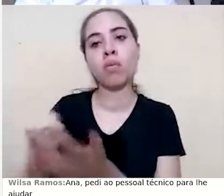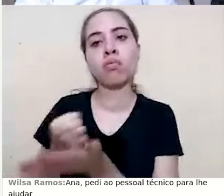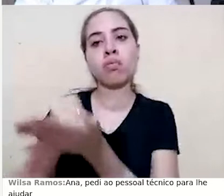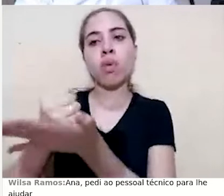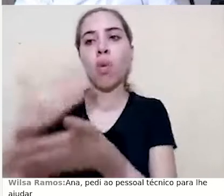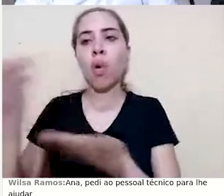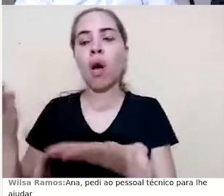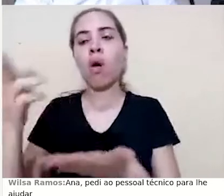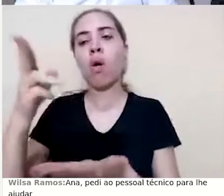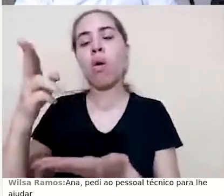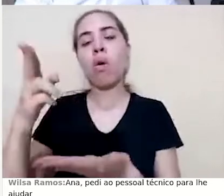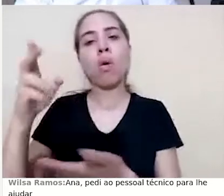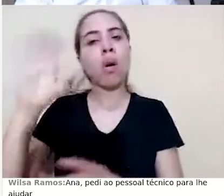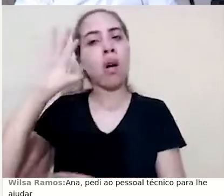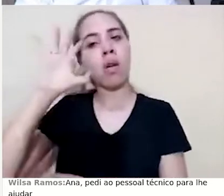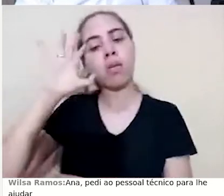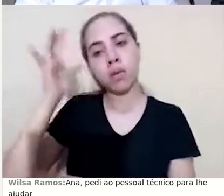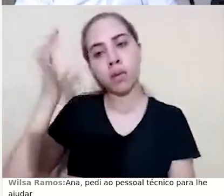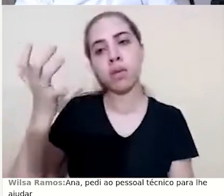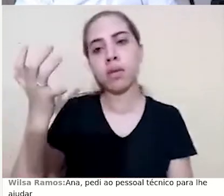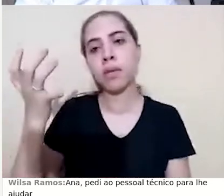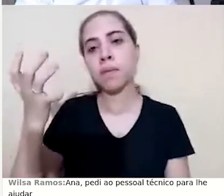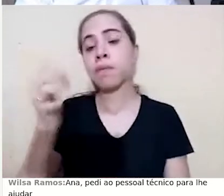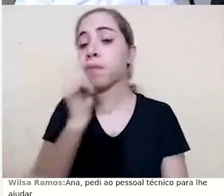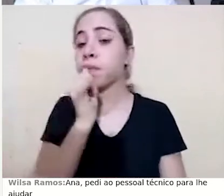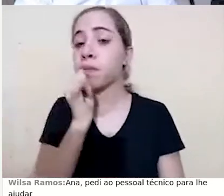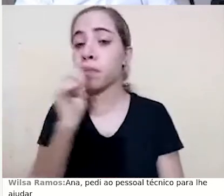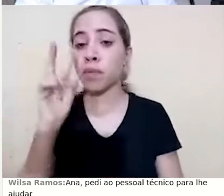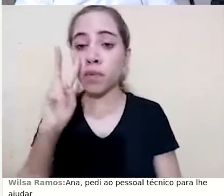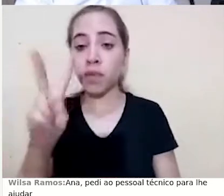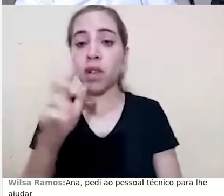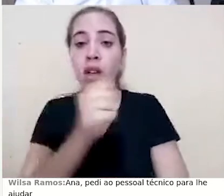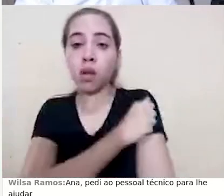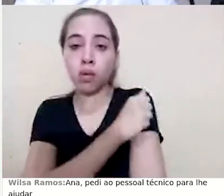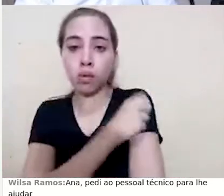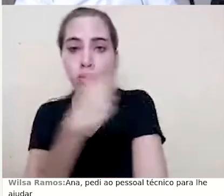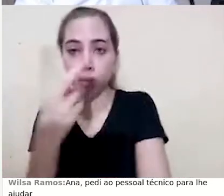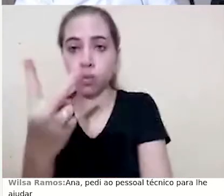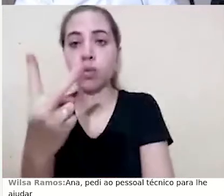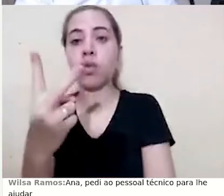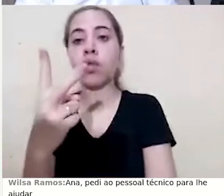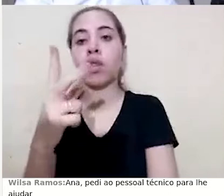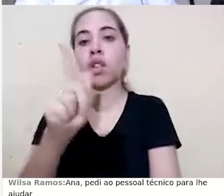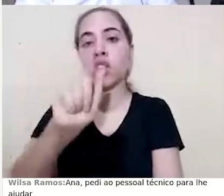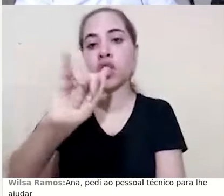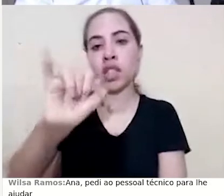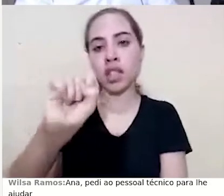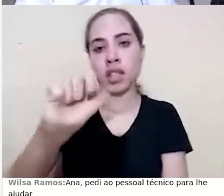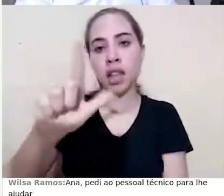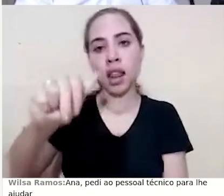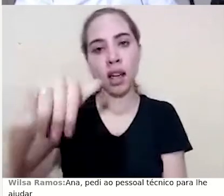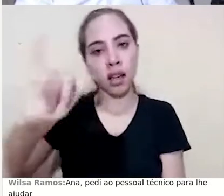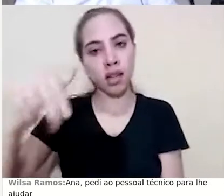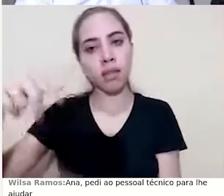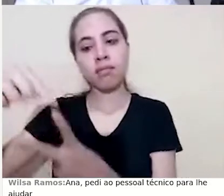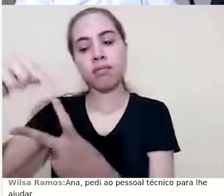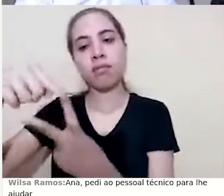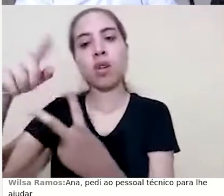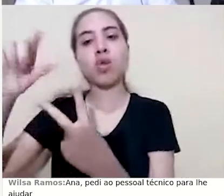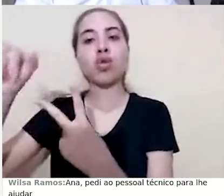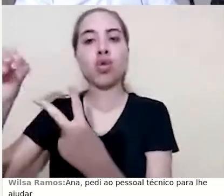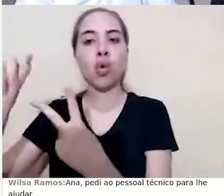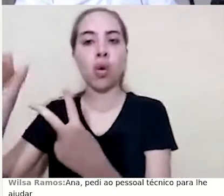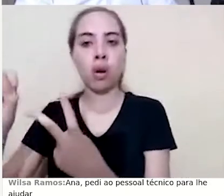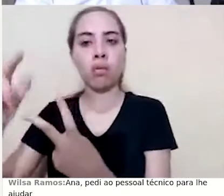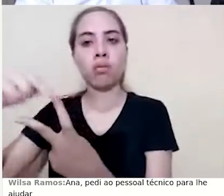essas duas alunas aqui, a Gislaine e o João, eles acessaram o curso 17 e 8 vezes,